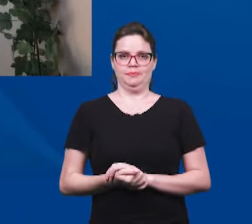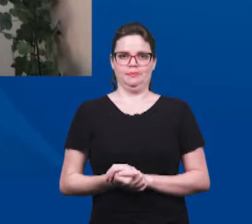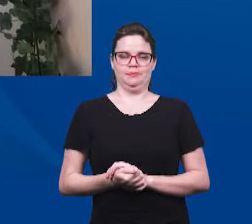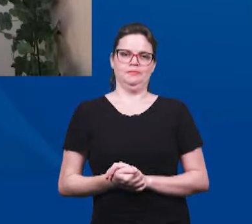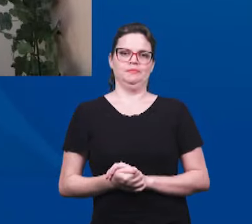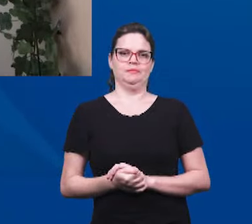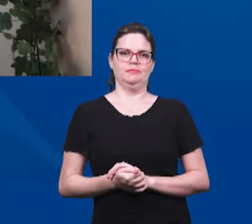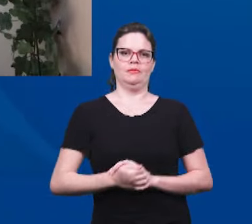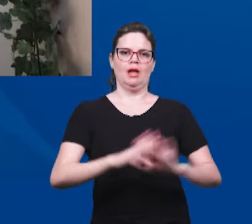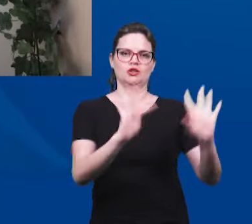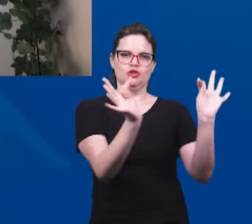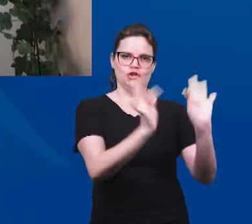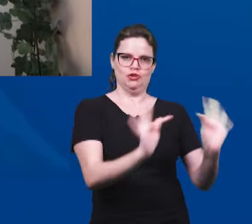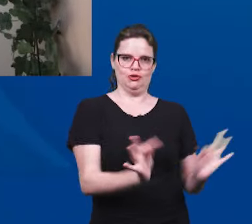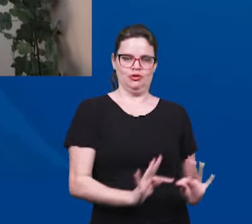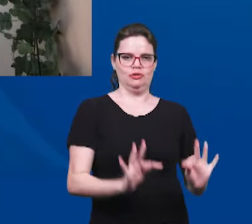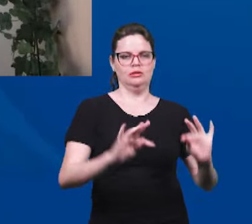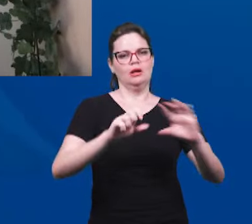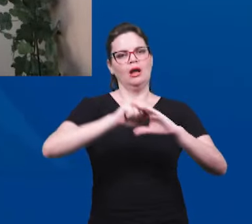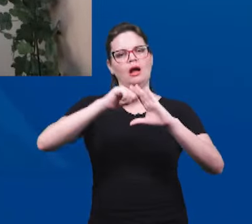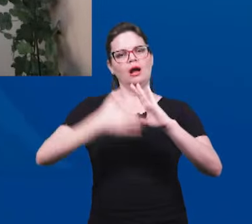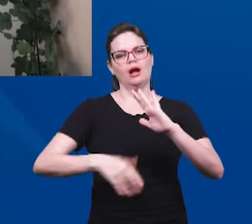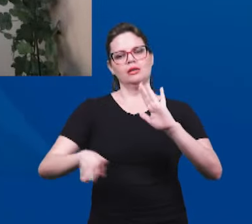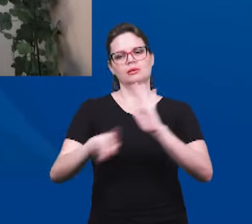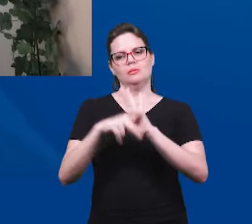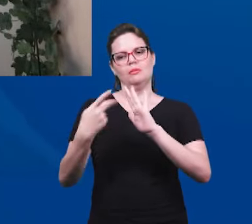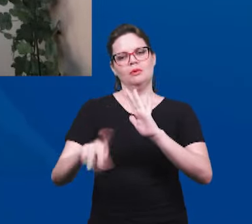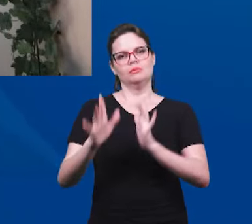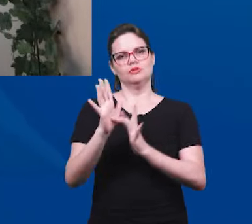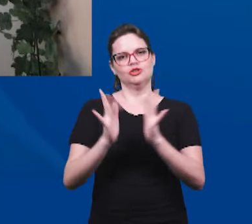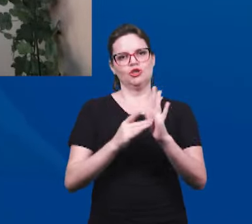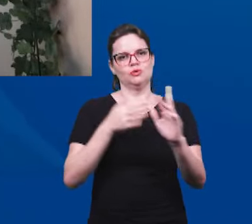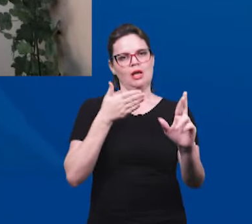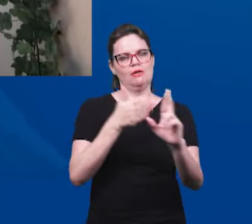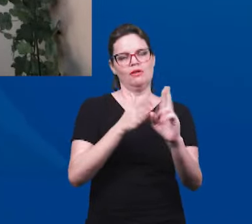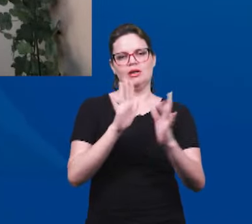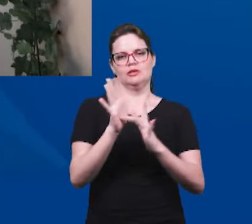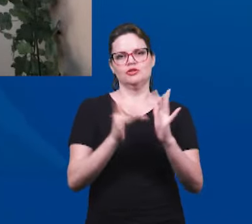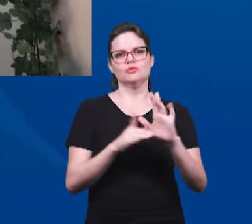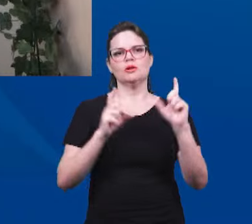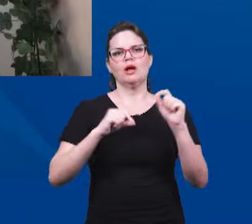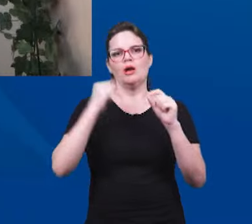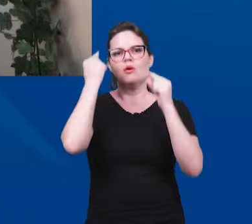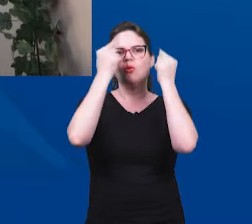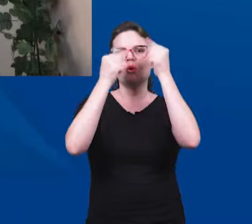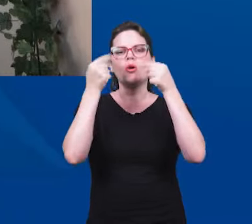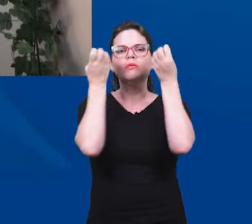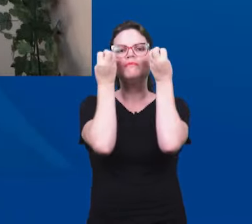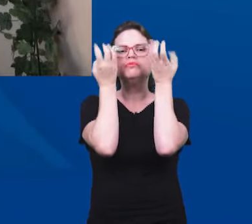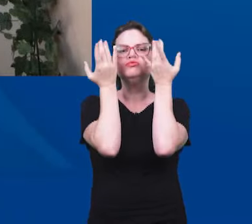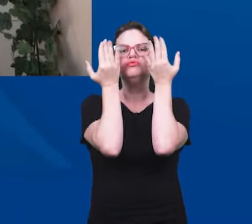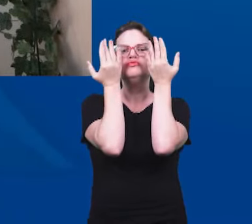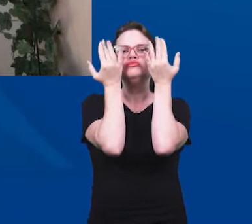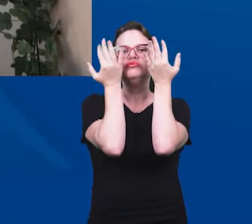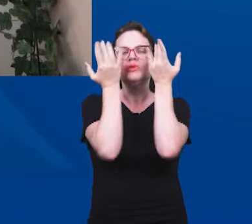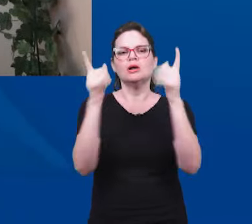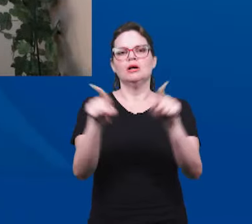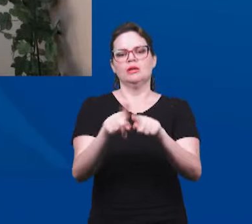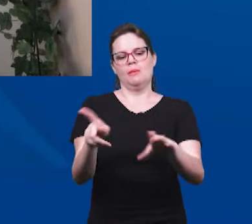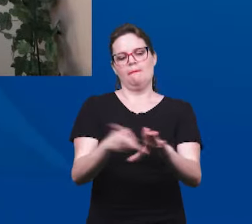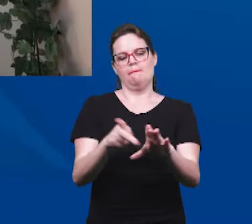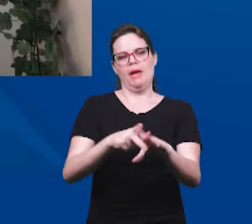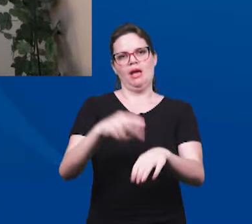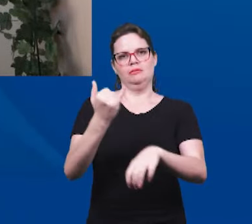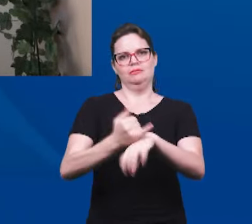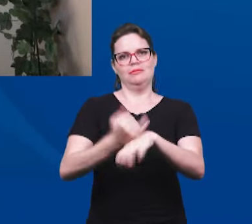direcionada à igreja de Tiatira o título glorioso ao Senhor Jesus é Aquele que tem os olhos como chama de fogo e pés semelhantes